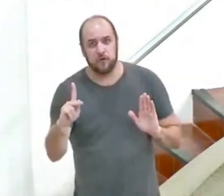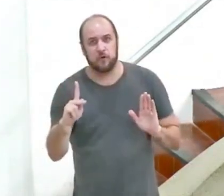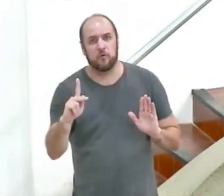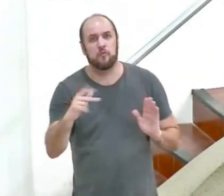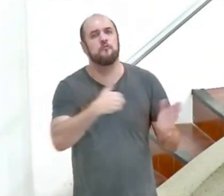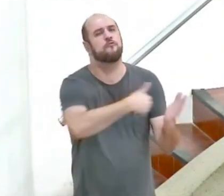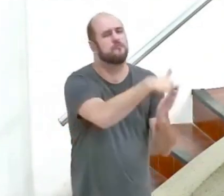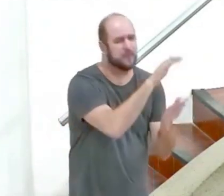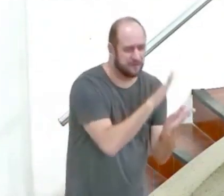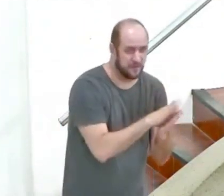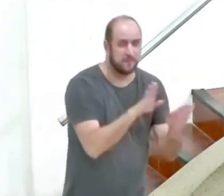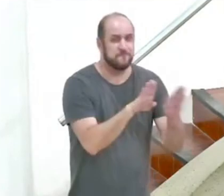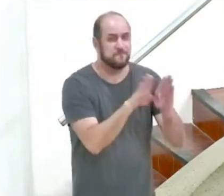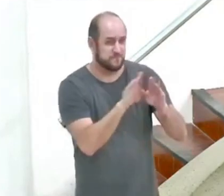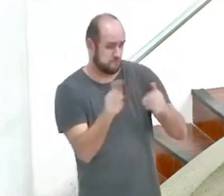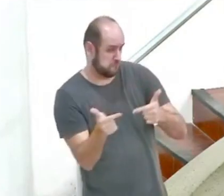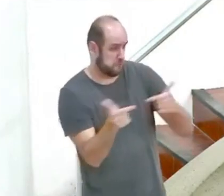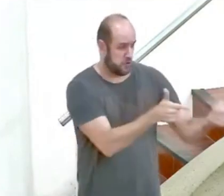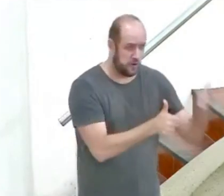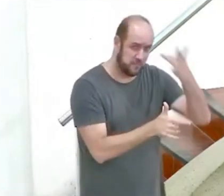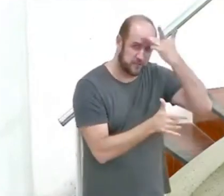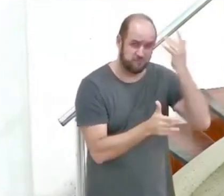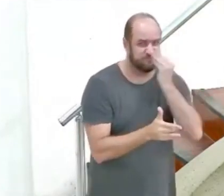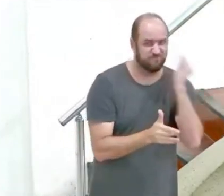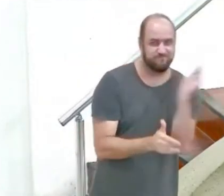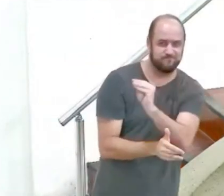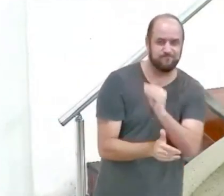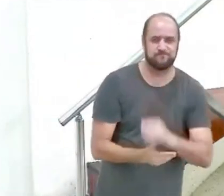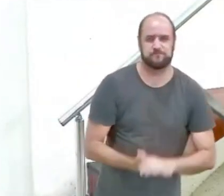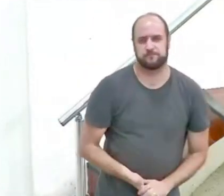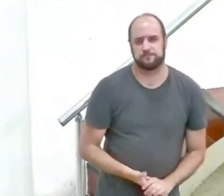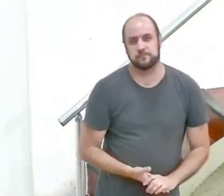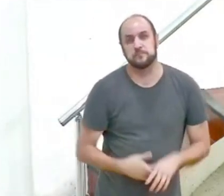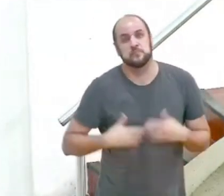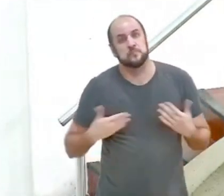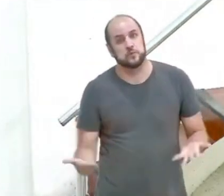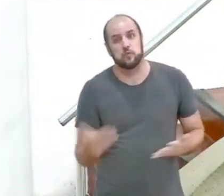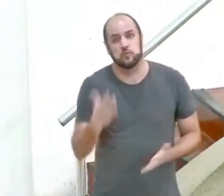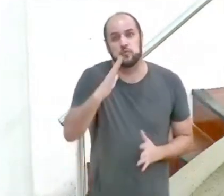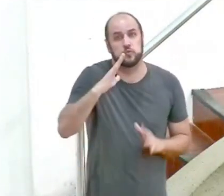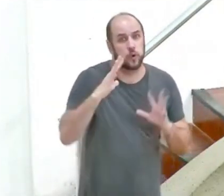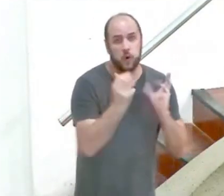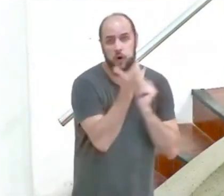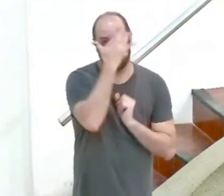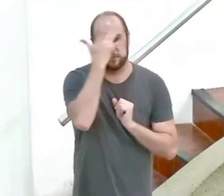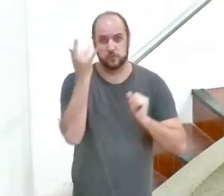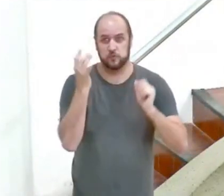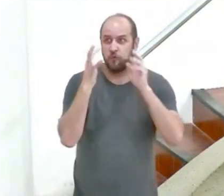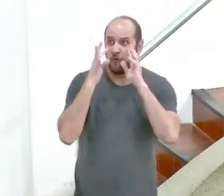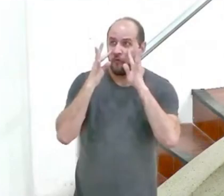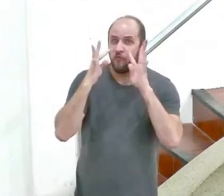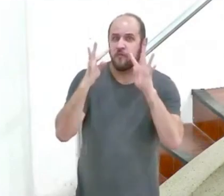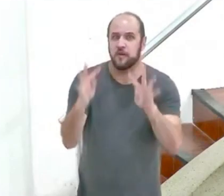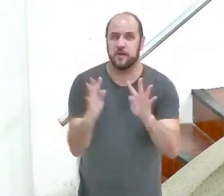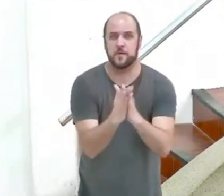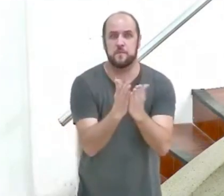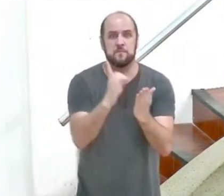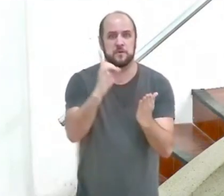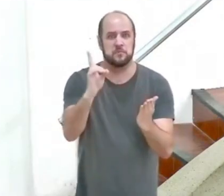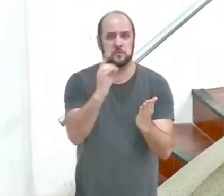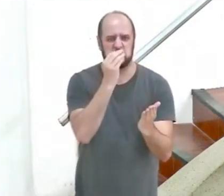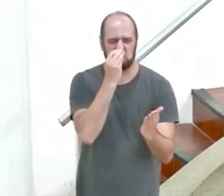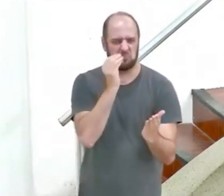aquele que o rejeita então a todos aqueles que ouvem a palavra de Deus e simplesmente